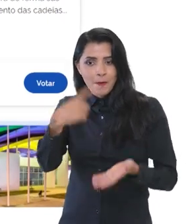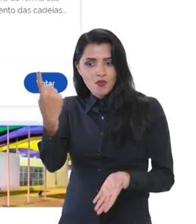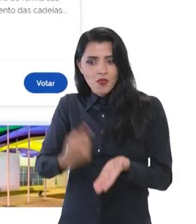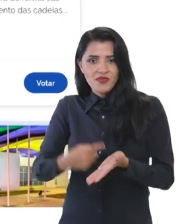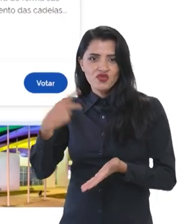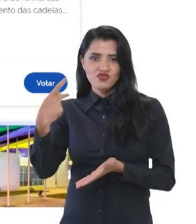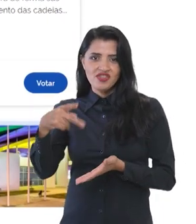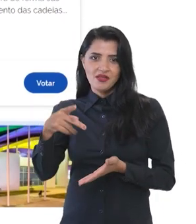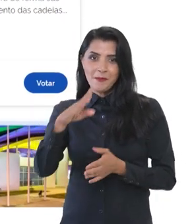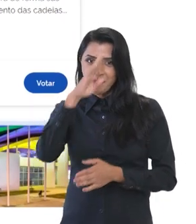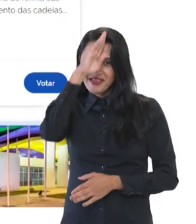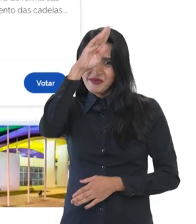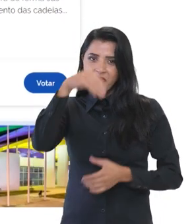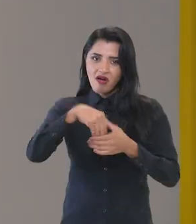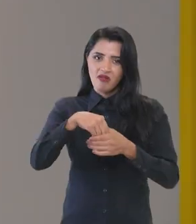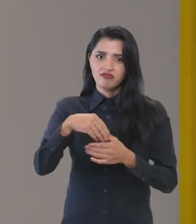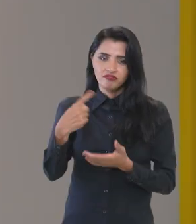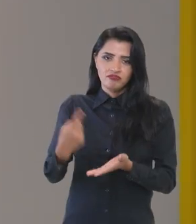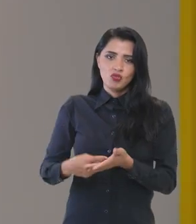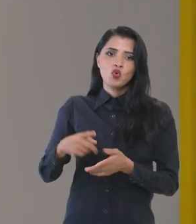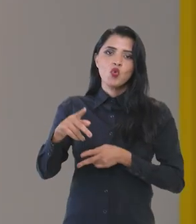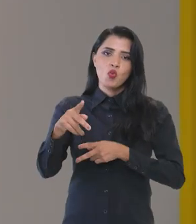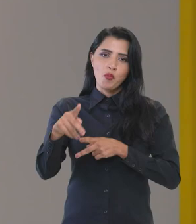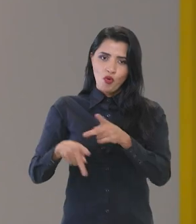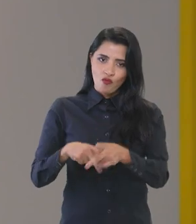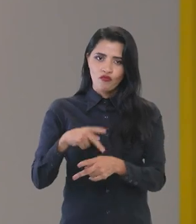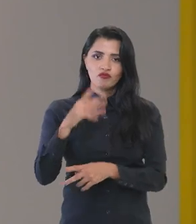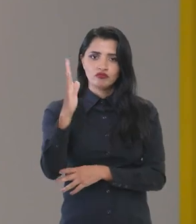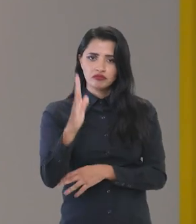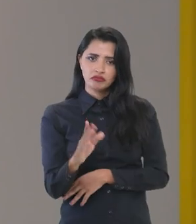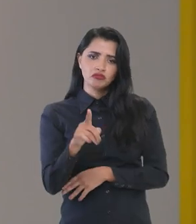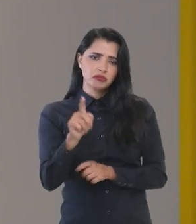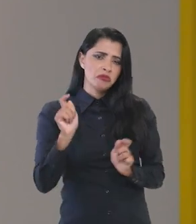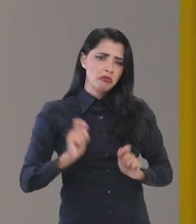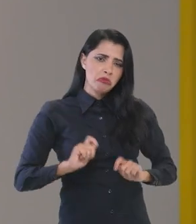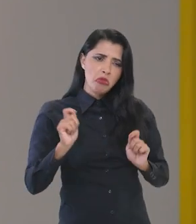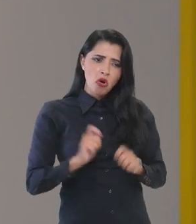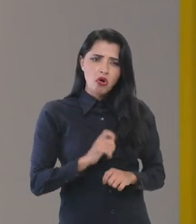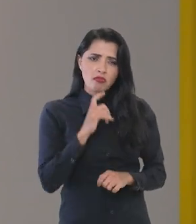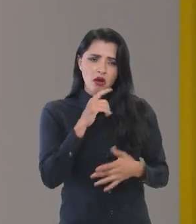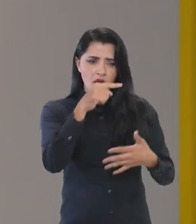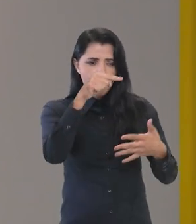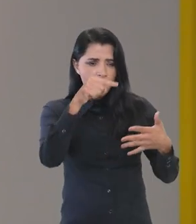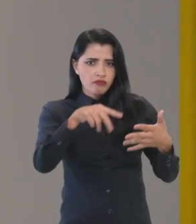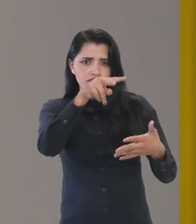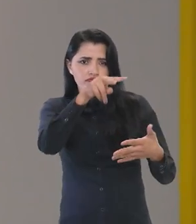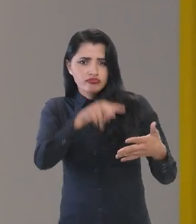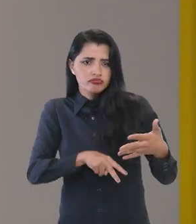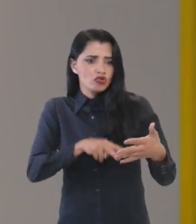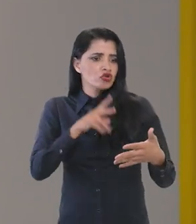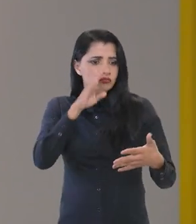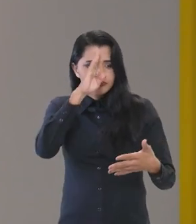compromissos do atual governo com o povo brasileiro. E você pode, então, ao conhecer, priorizar.